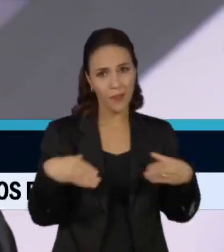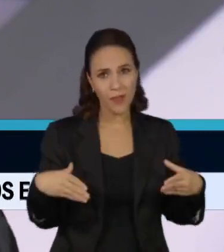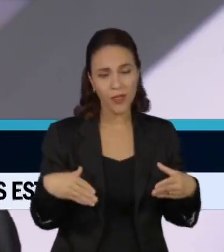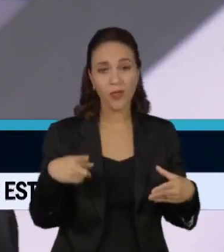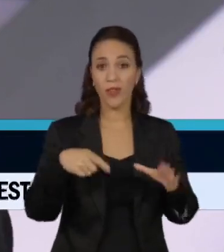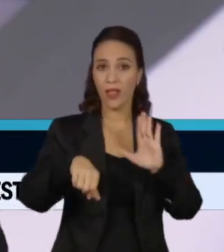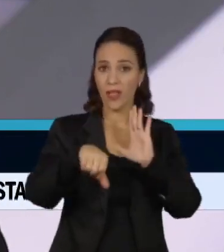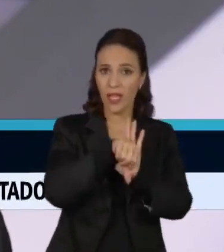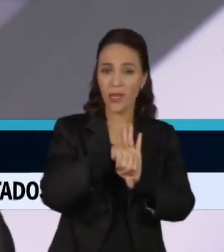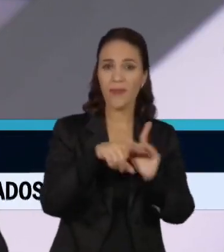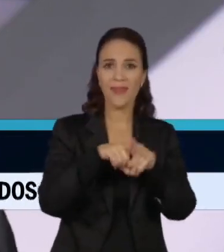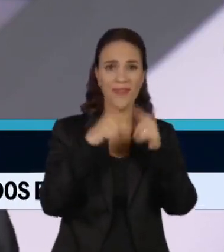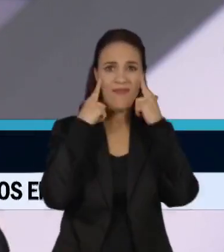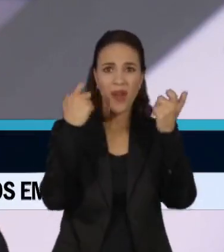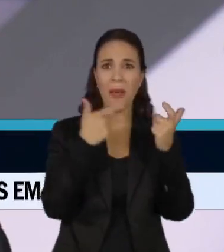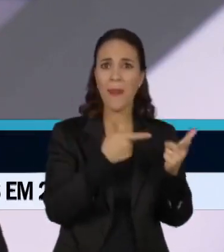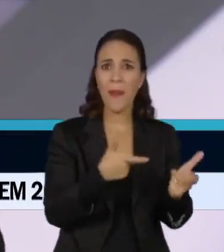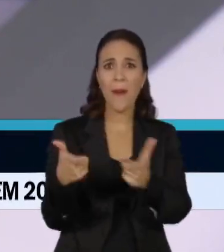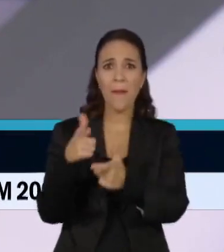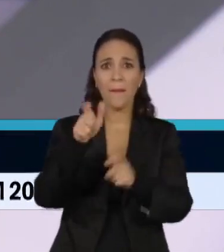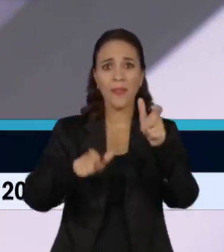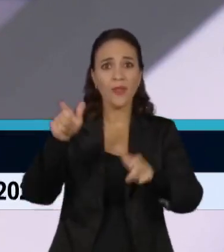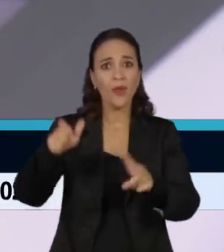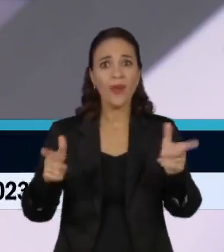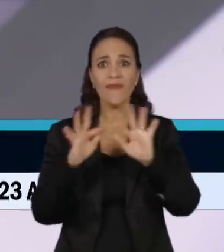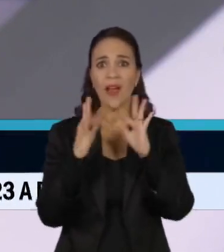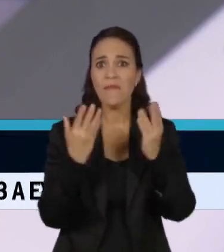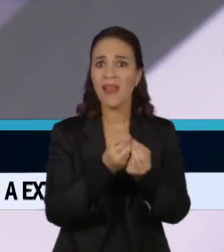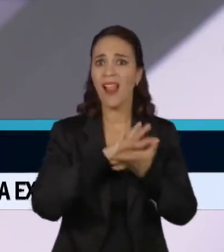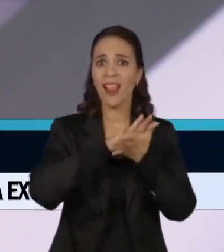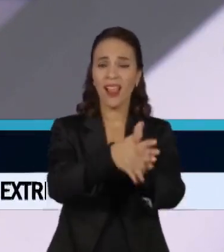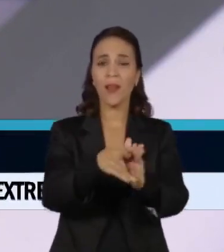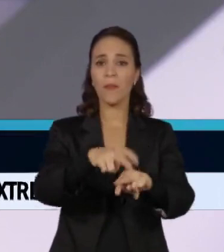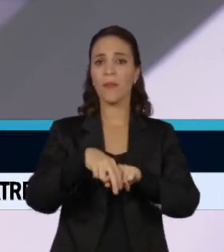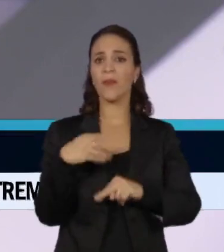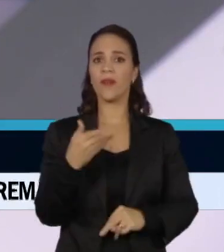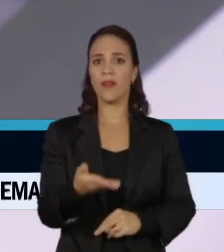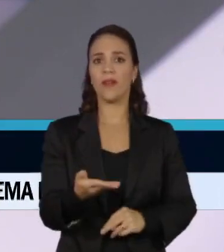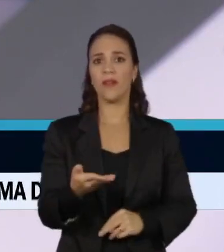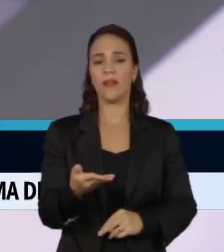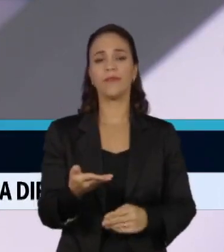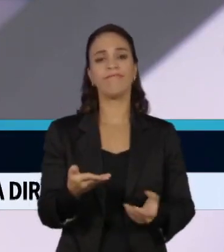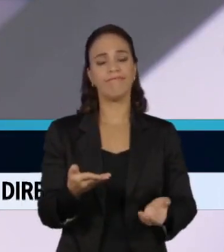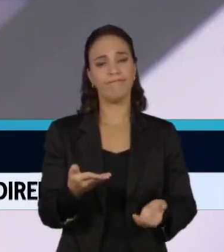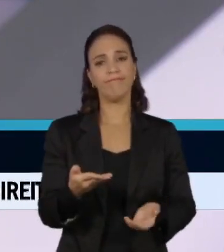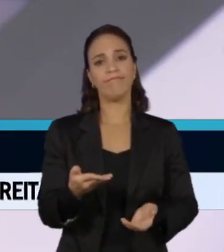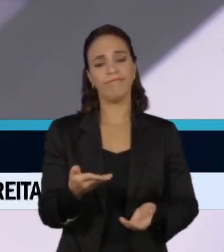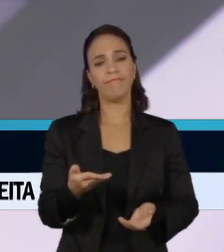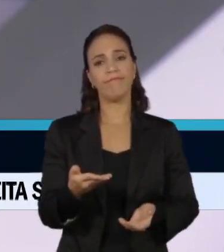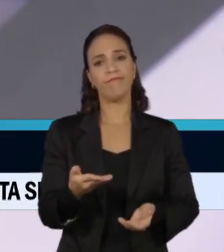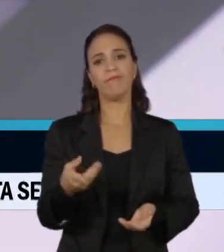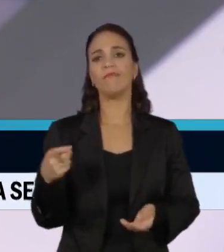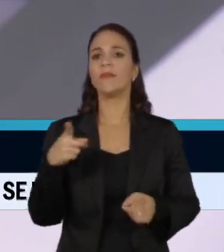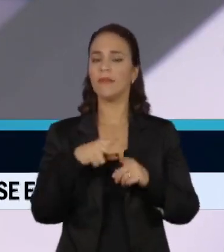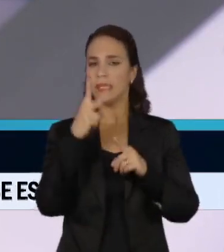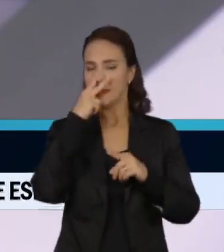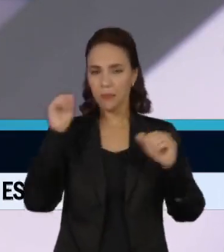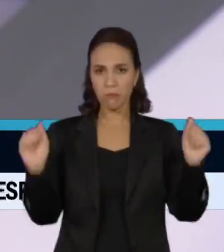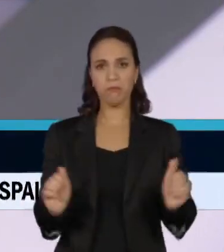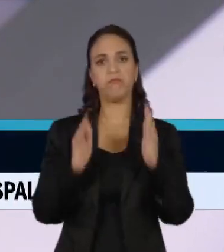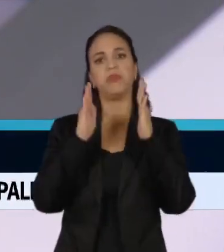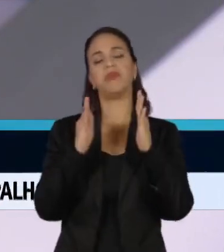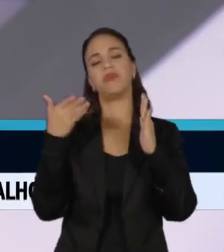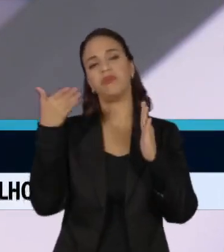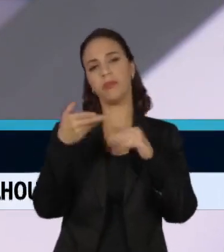criminosa, uma indústria violenta, mata pessoas, matam famílias todas por conta desse embate que está